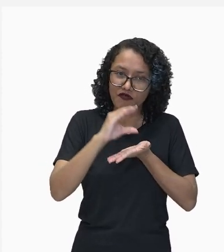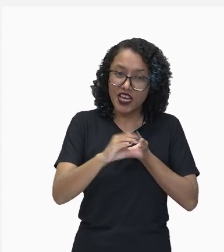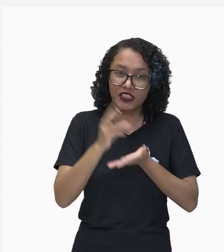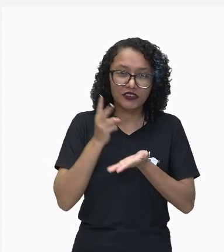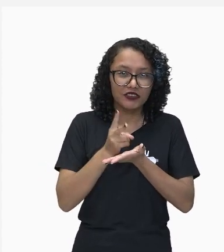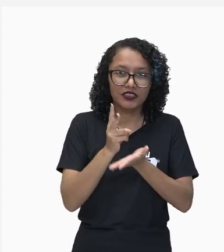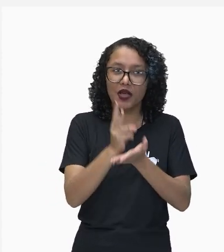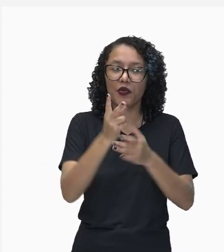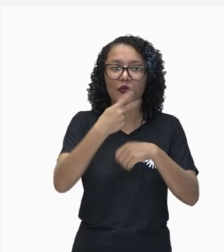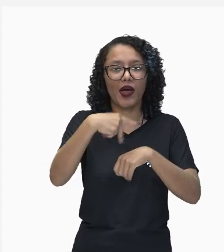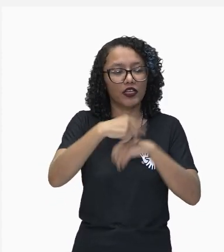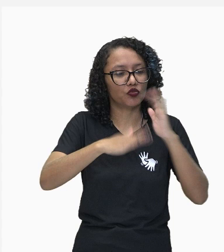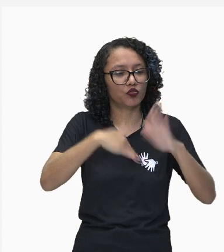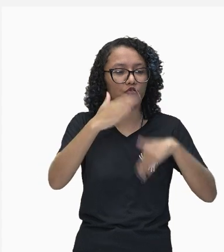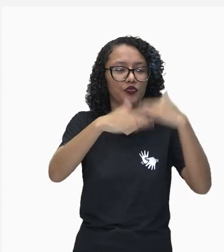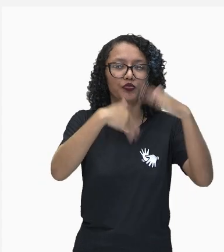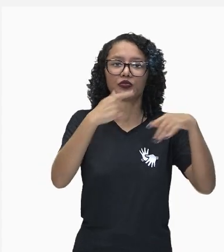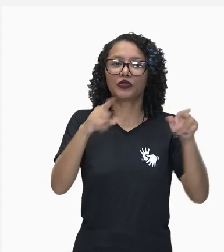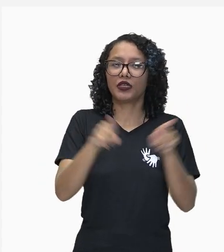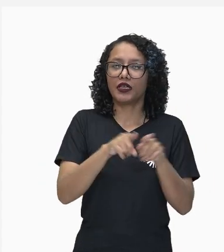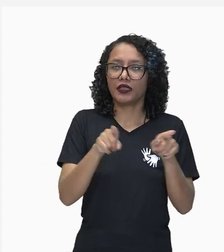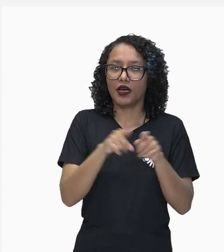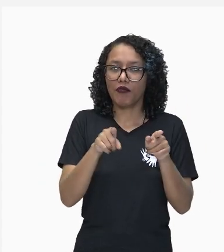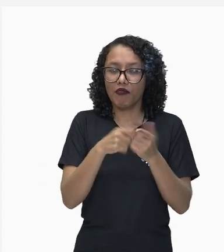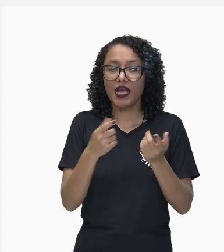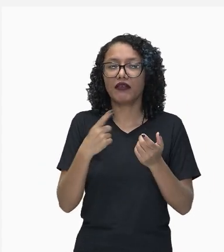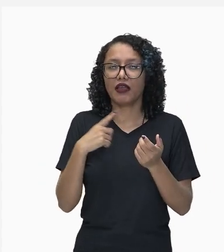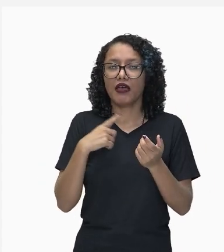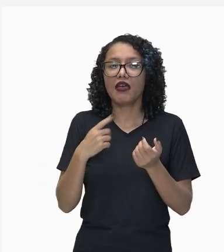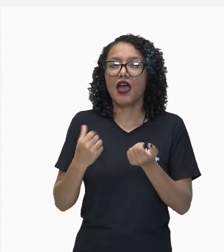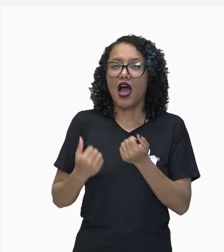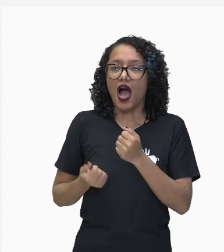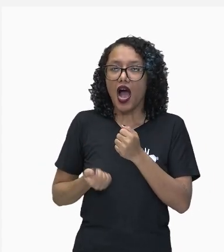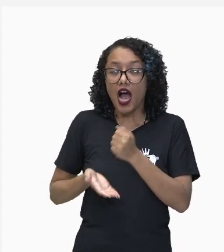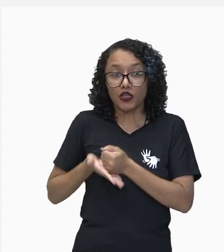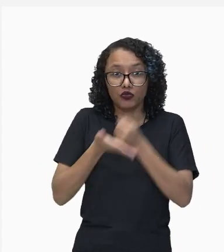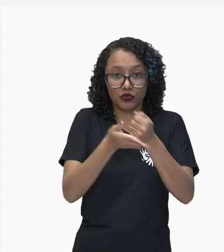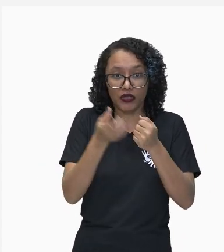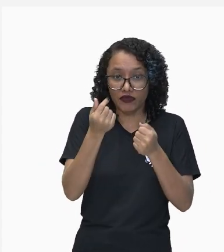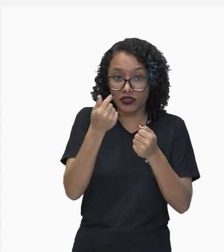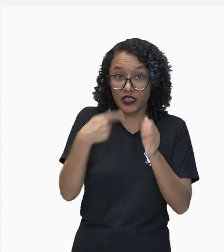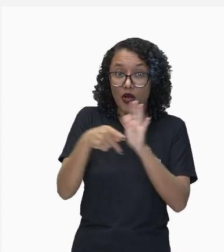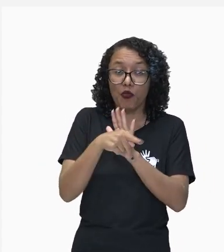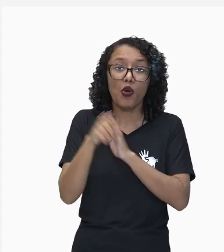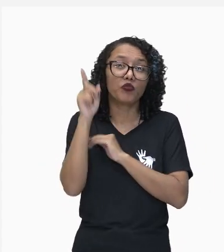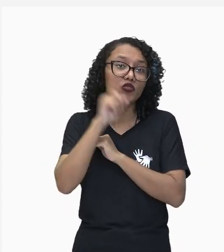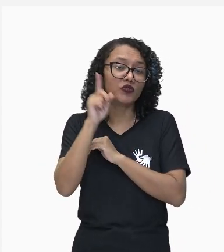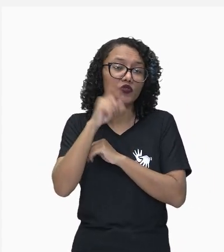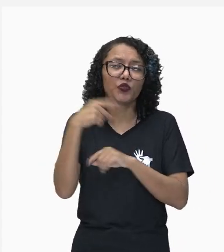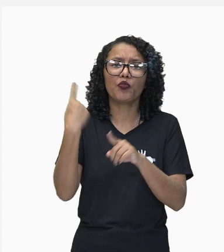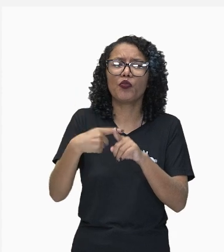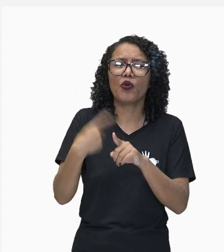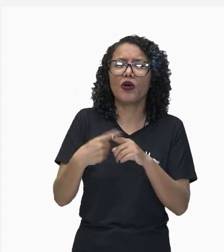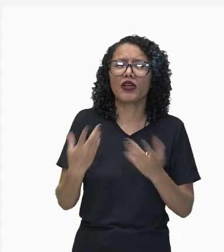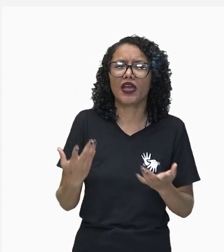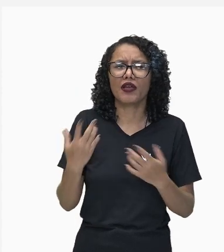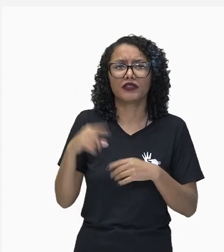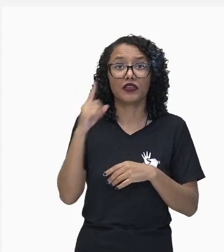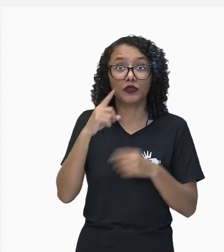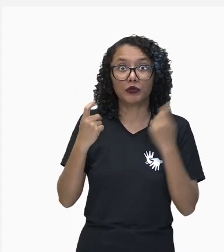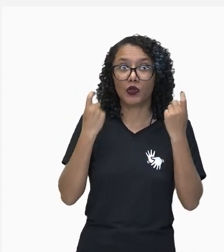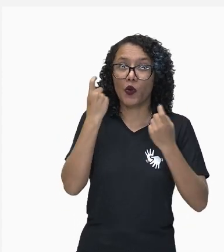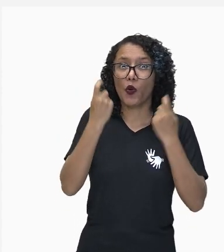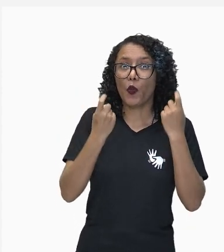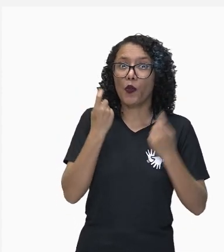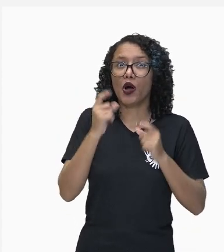E o auxílio financeiro e econômico dos Estados Unidos. Isso porque, nesse período, os Estados Unidos estavam preocupados